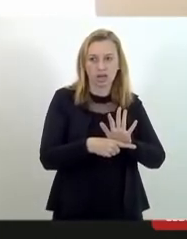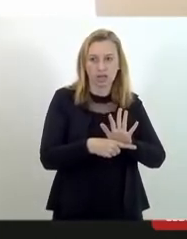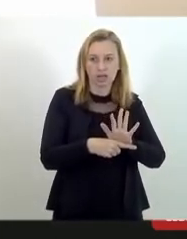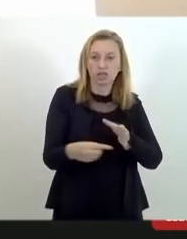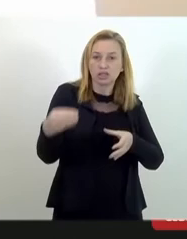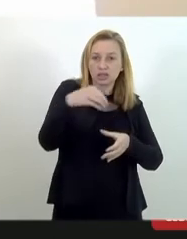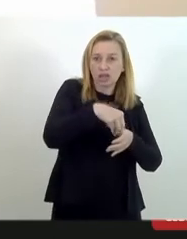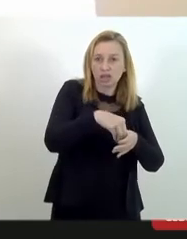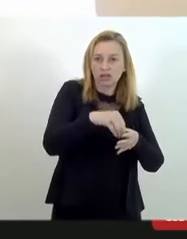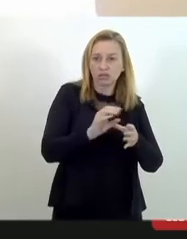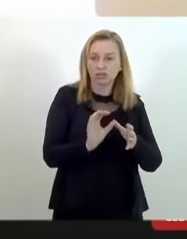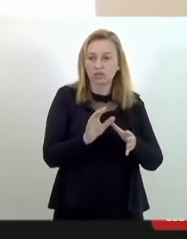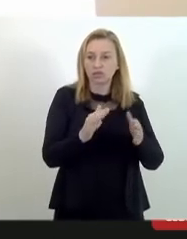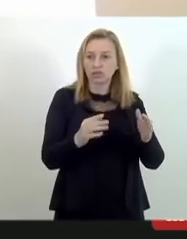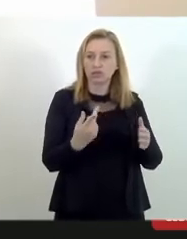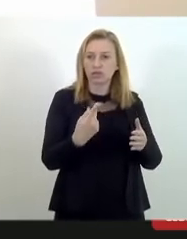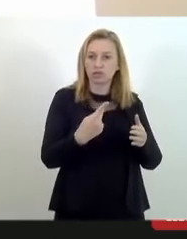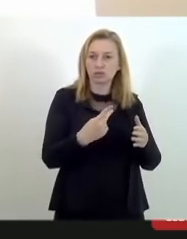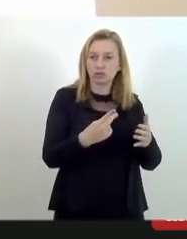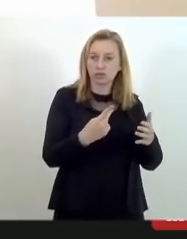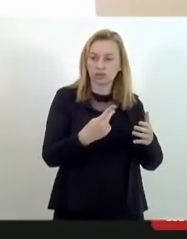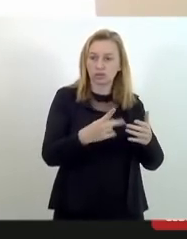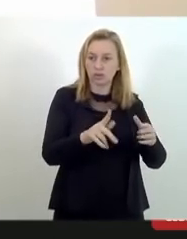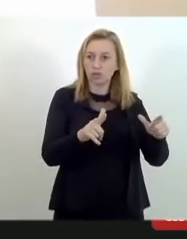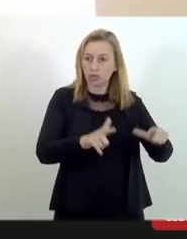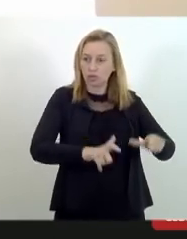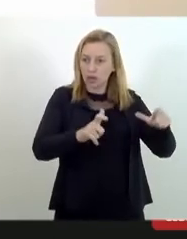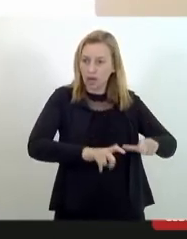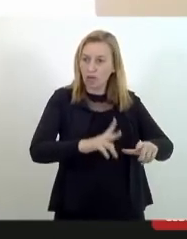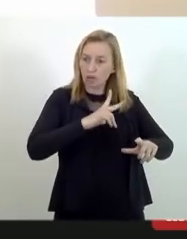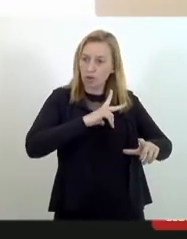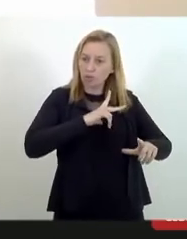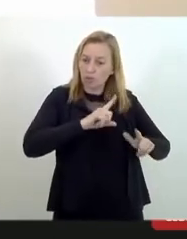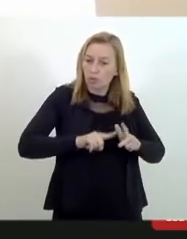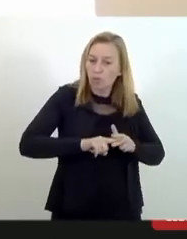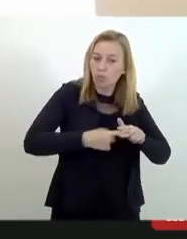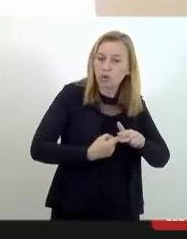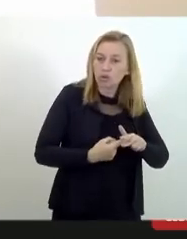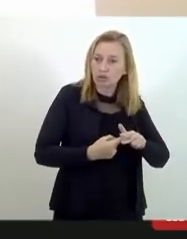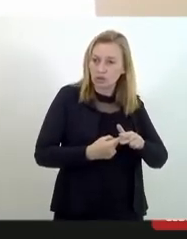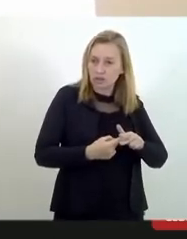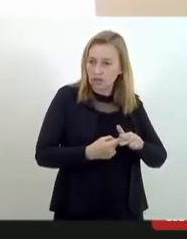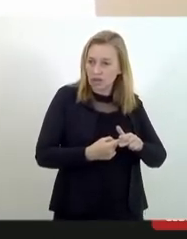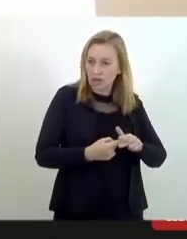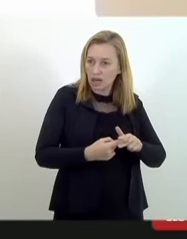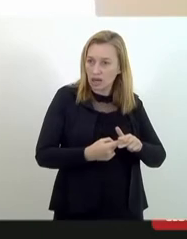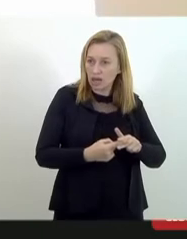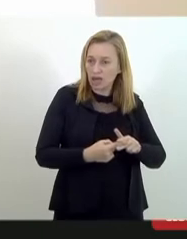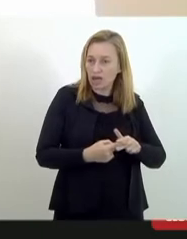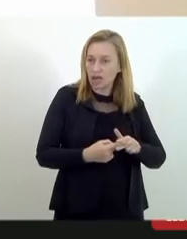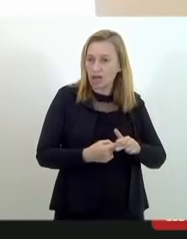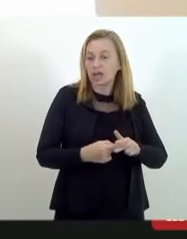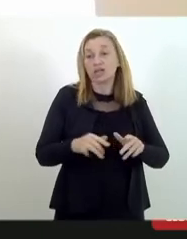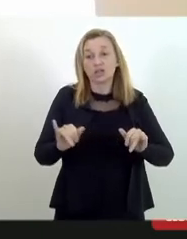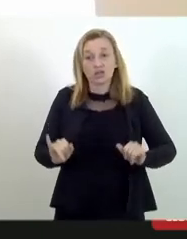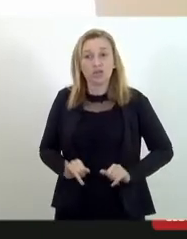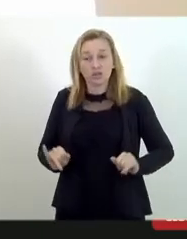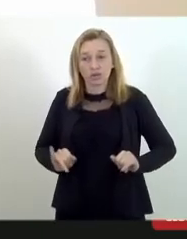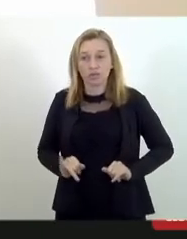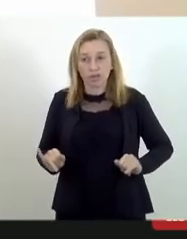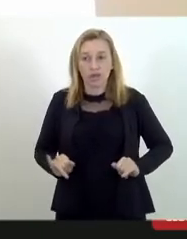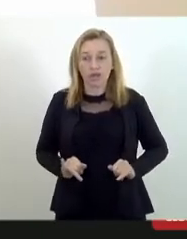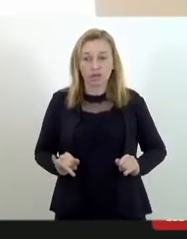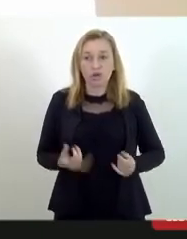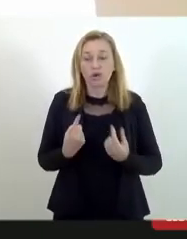organizações para buscar modificar esse quadro belicoso de ataque sobretudo